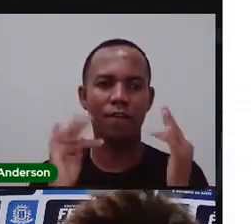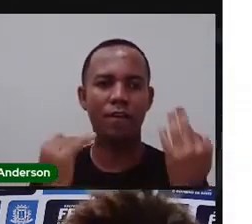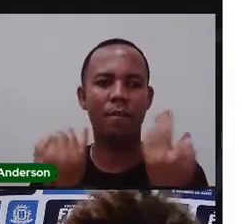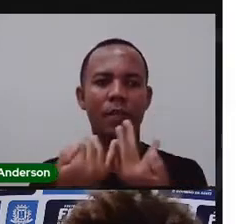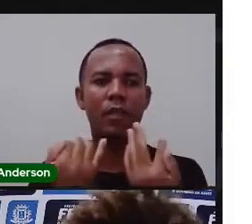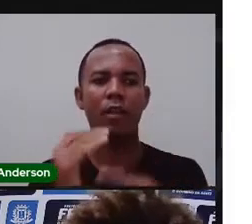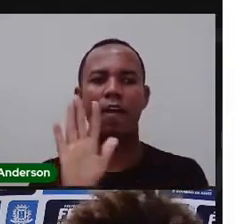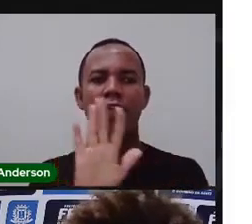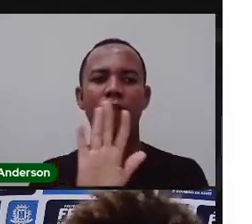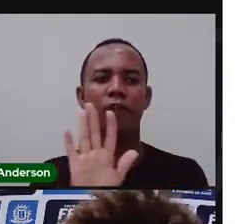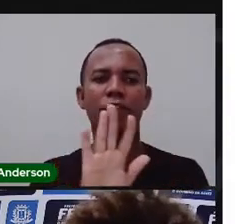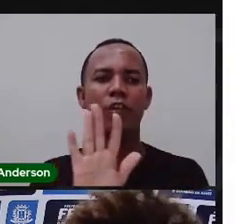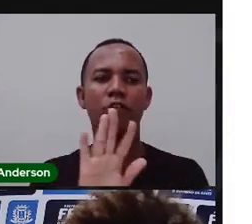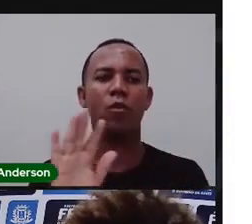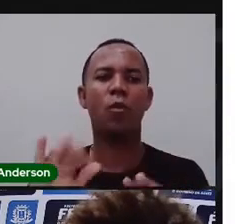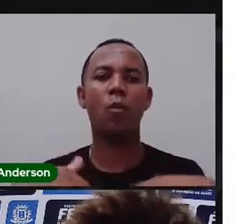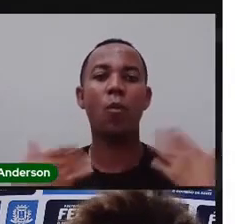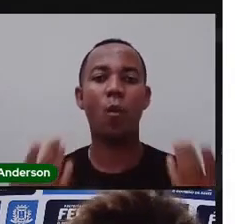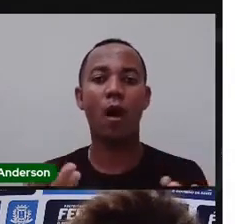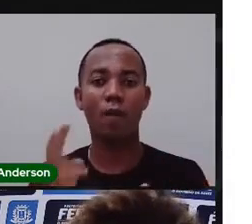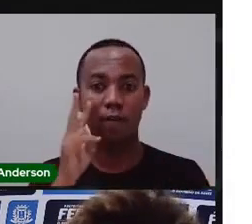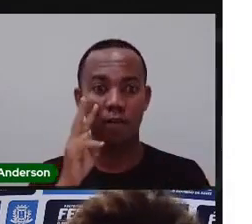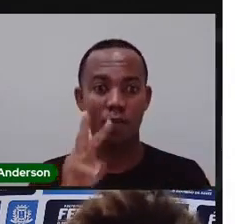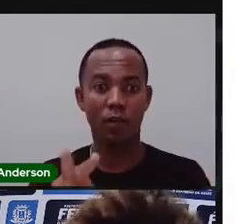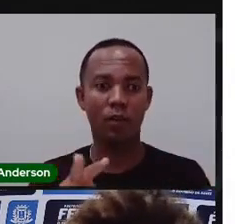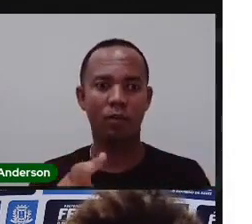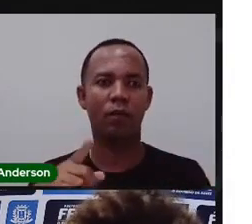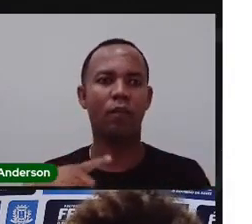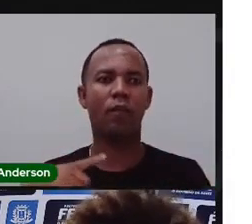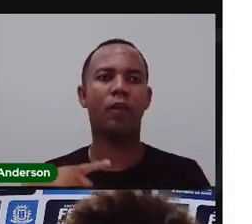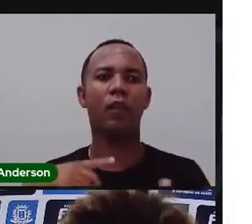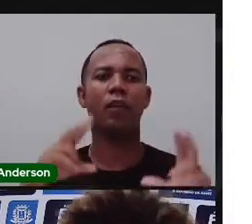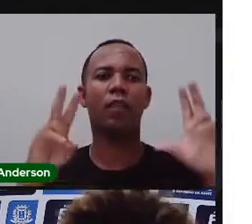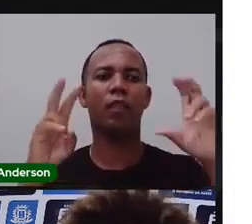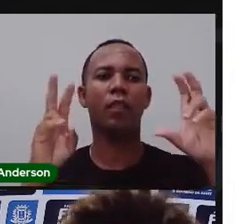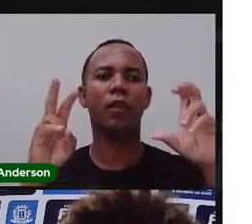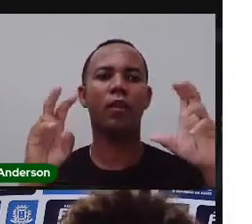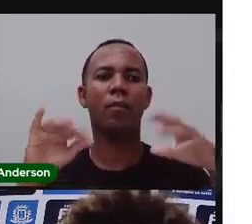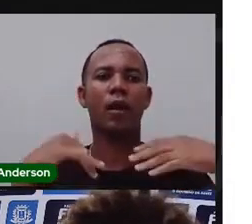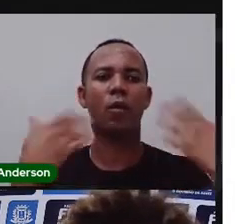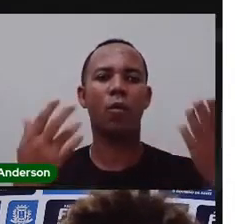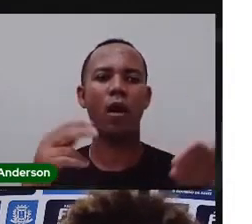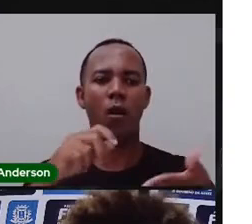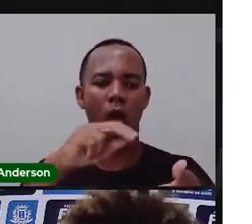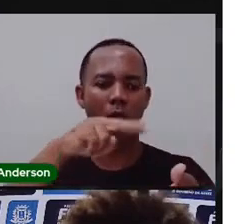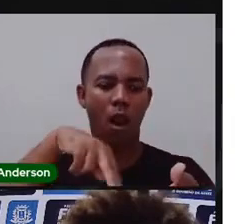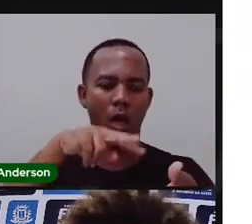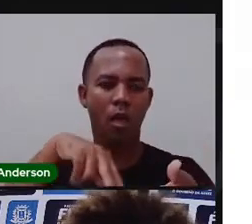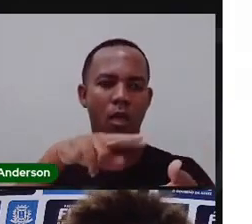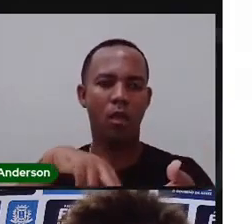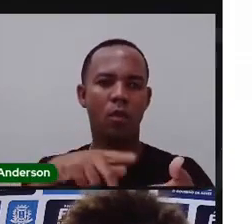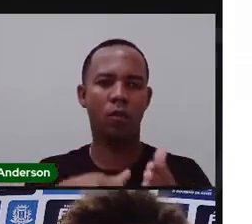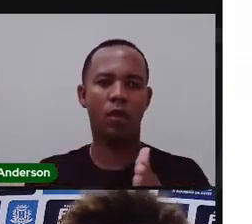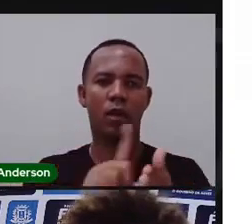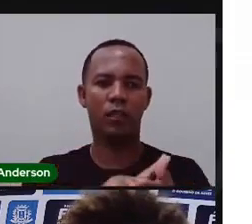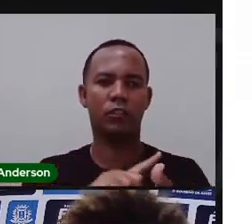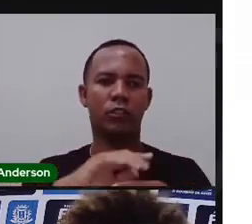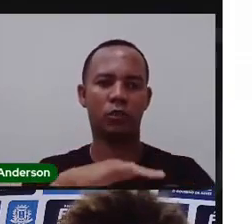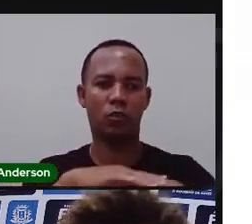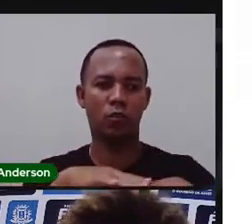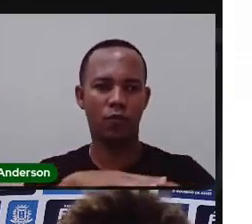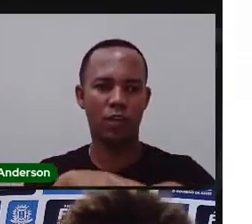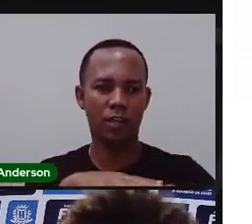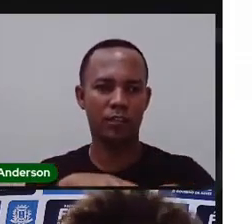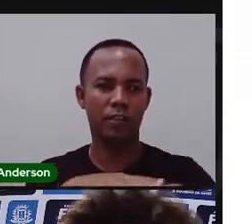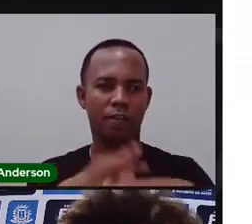foi esse que vocês acabaram de visualizar? Que texto foi esse o que a Pró leu para vocês lá no início? Converse com seus